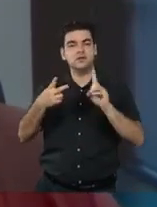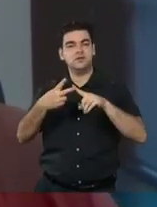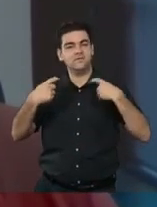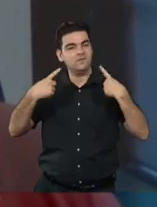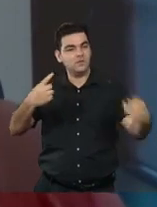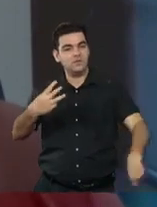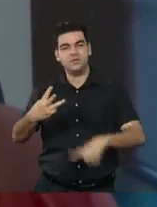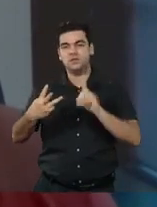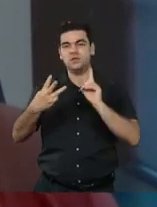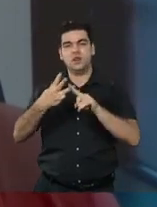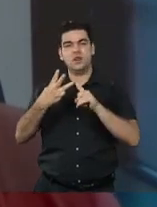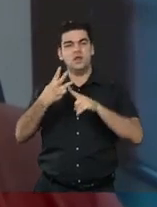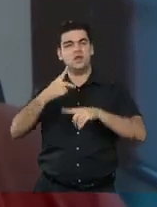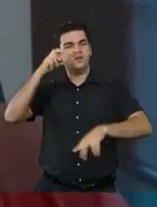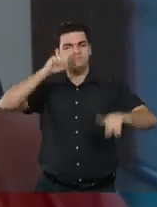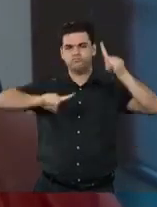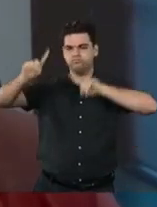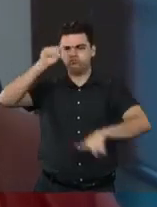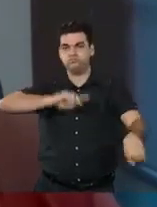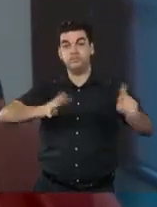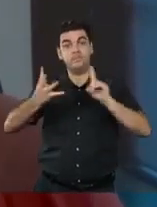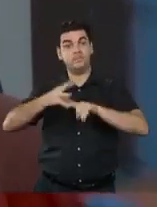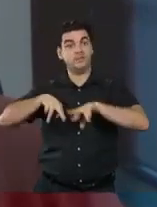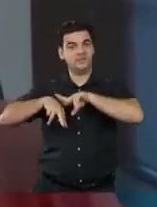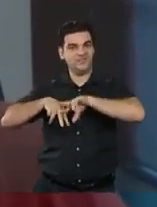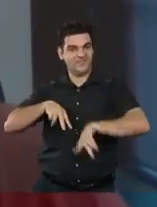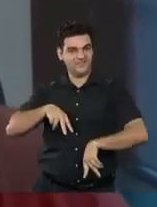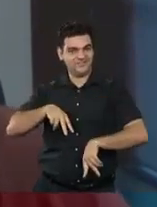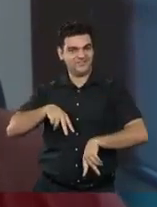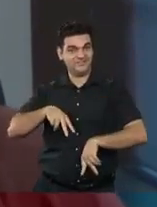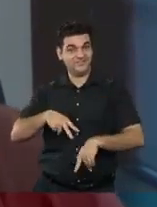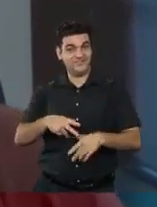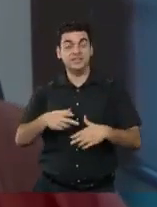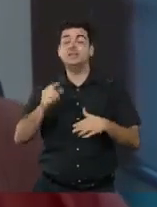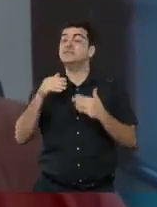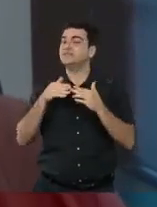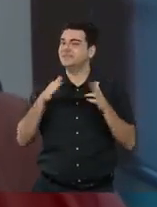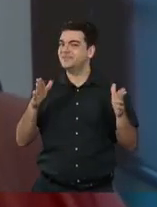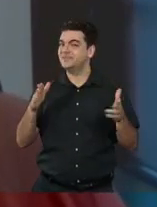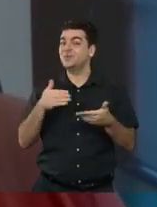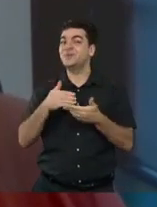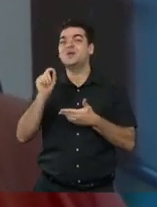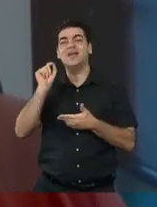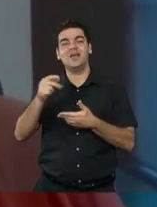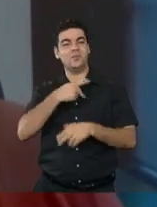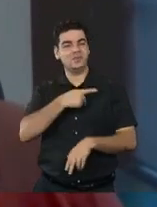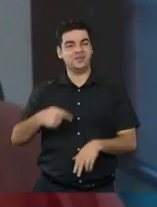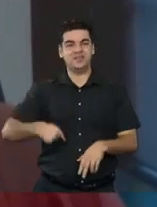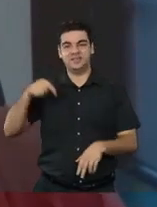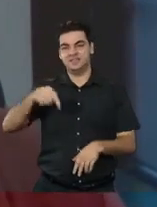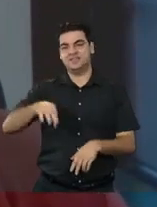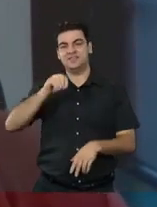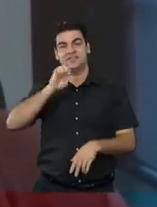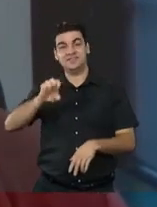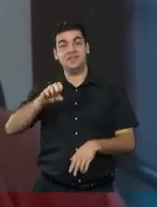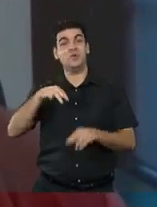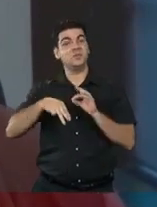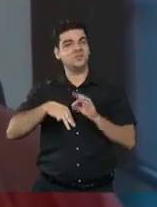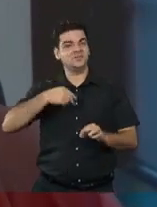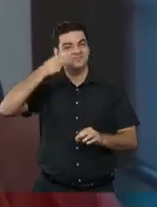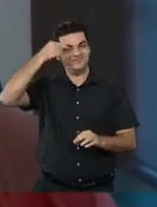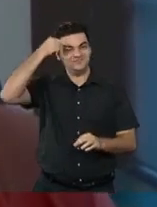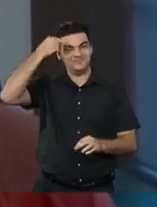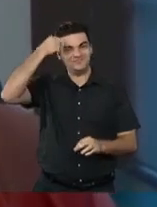violência, liderança e gênero. Sempre com a abertura do presidente do TSE, ministro